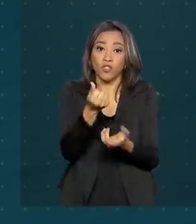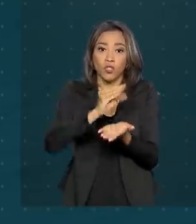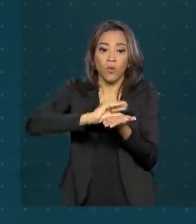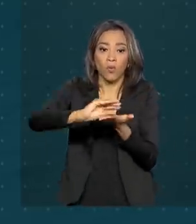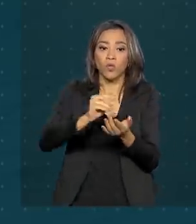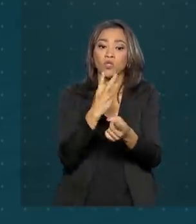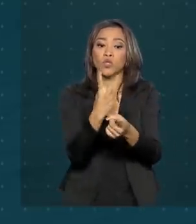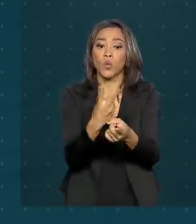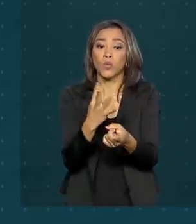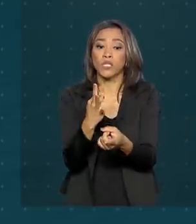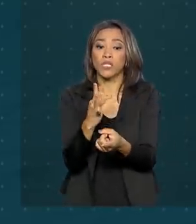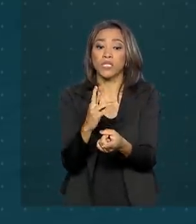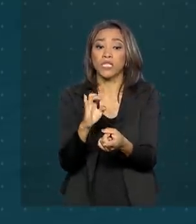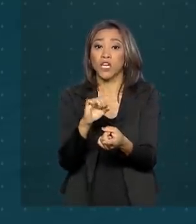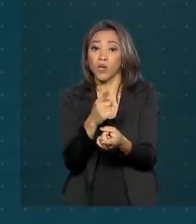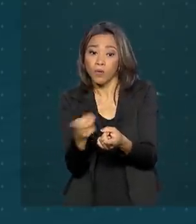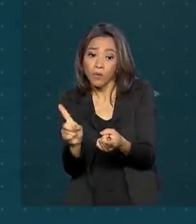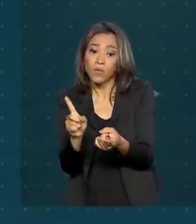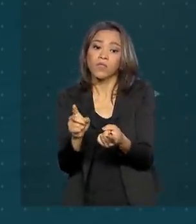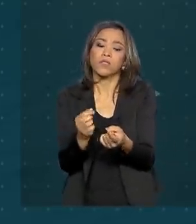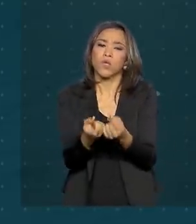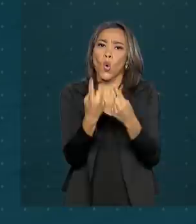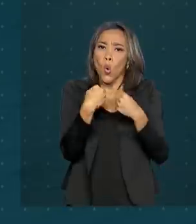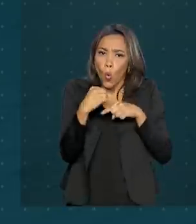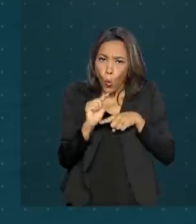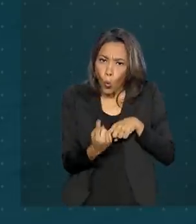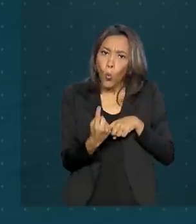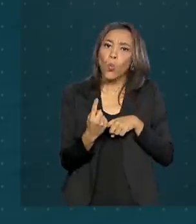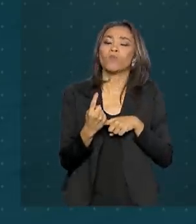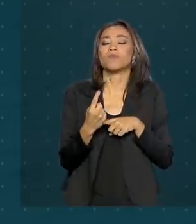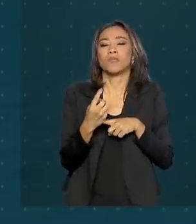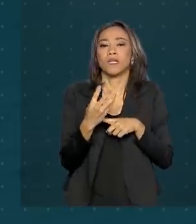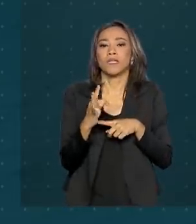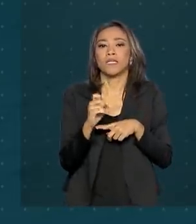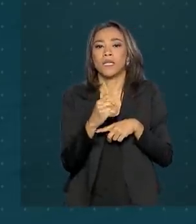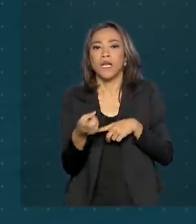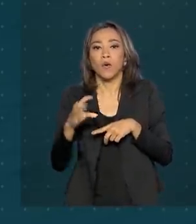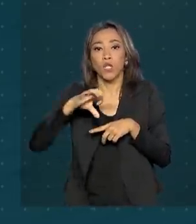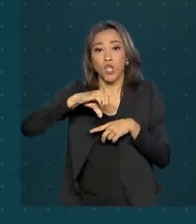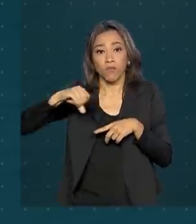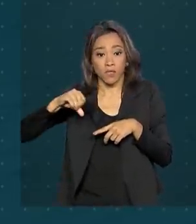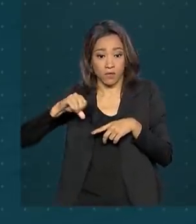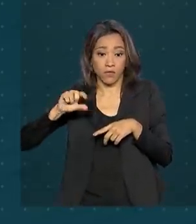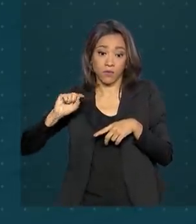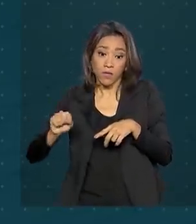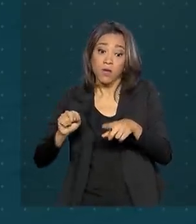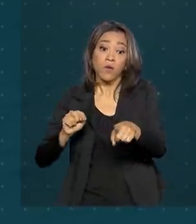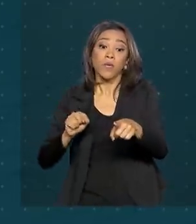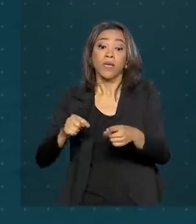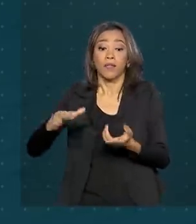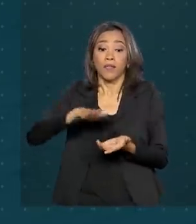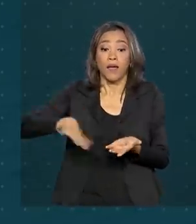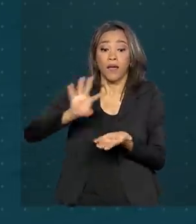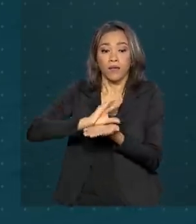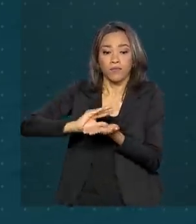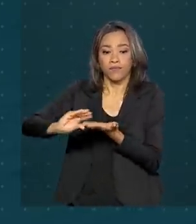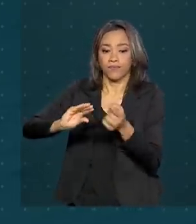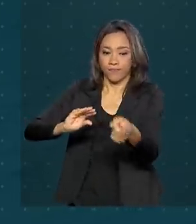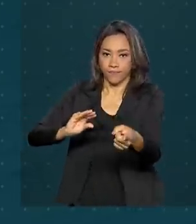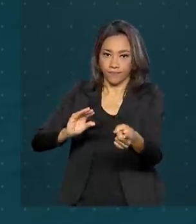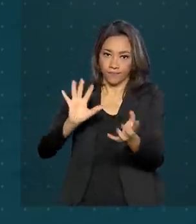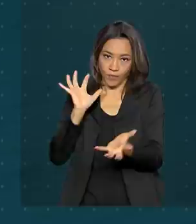bilhões no setor, sendo R 1,9 trilhão nos setores de petróleo, gás natural e